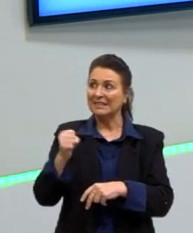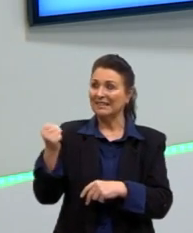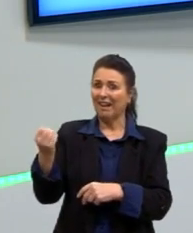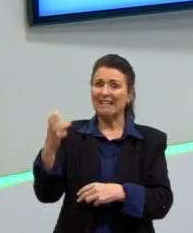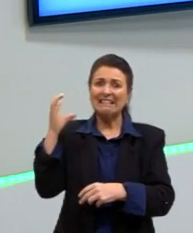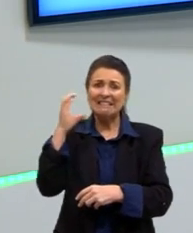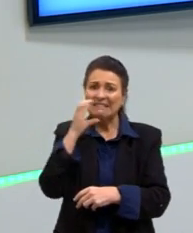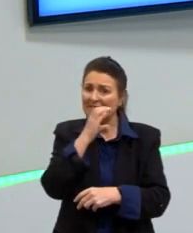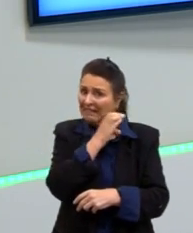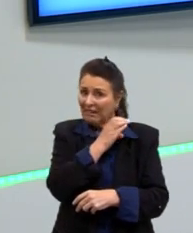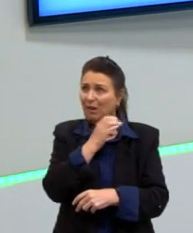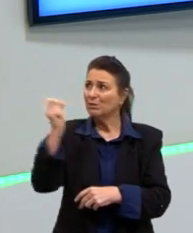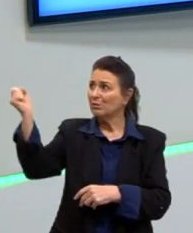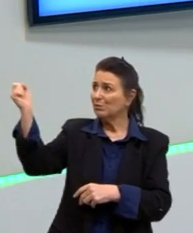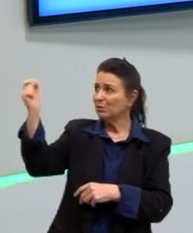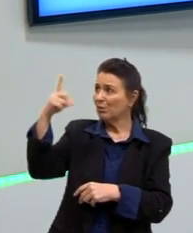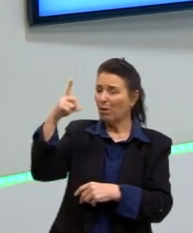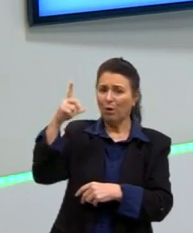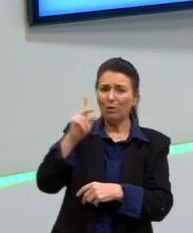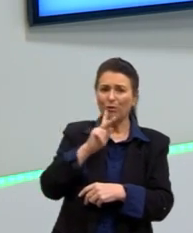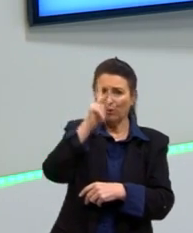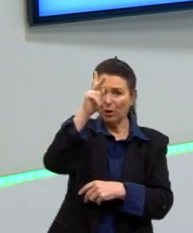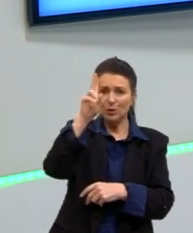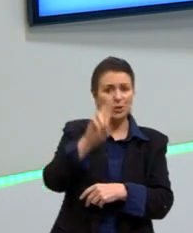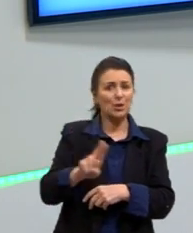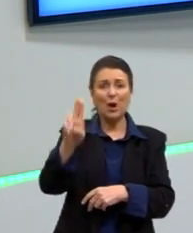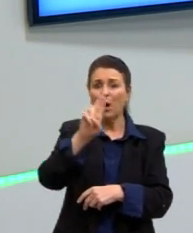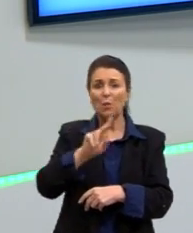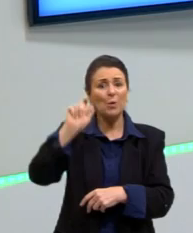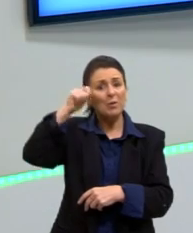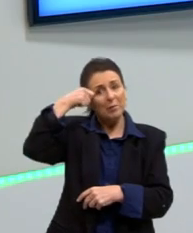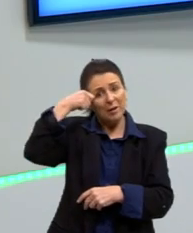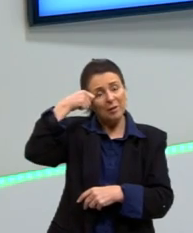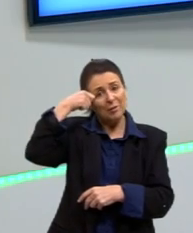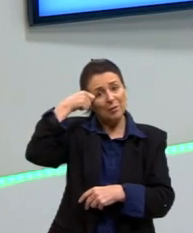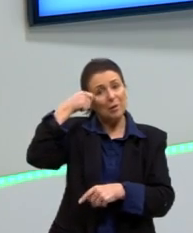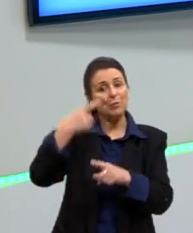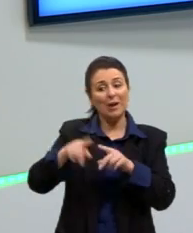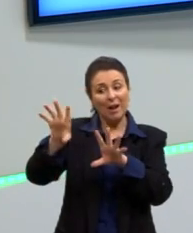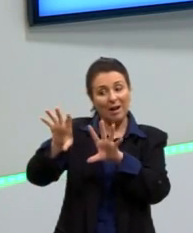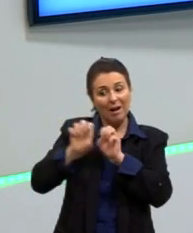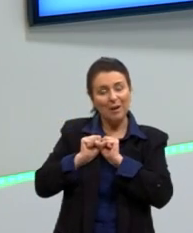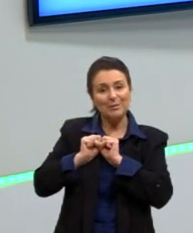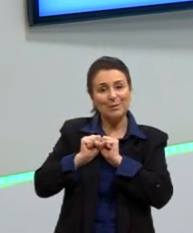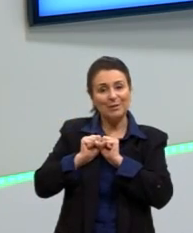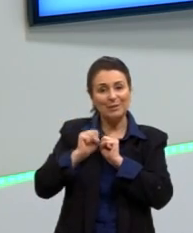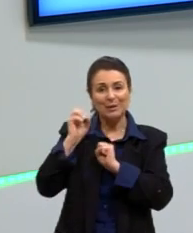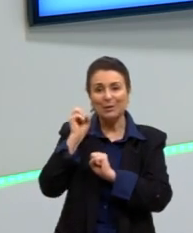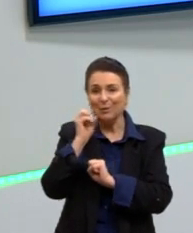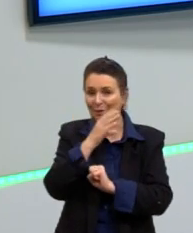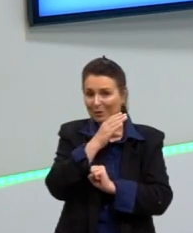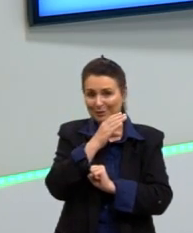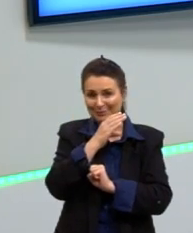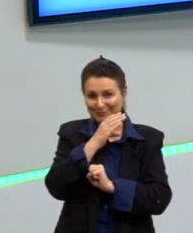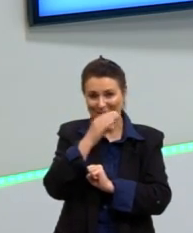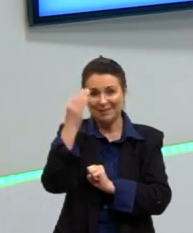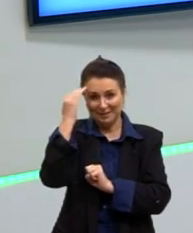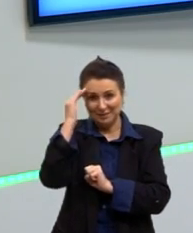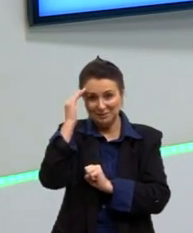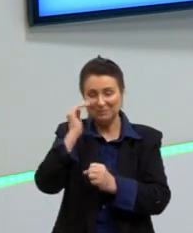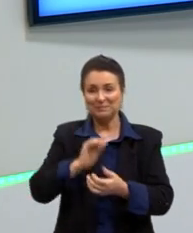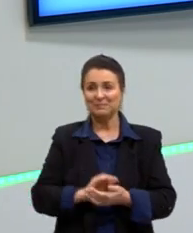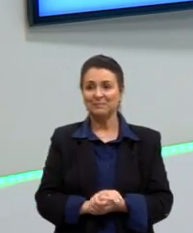então, não usem. Se quiser, pode, claro, mas para ficar um pouco mais fresco, não usem roupas pretas.